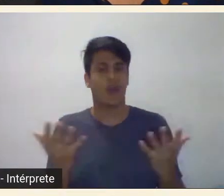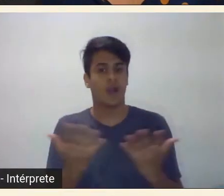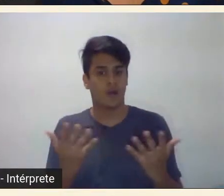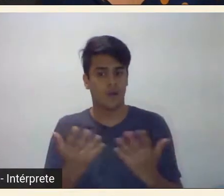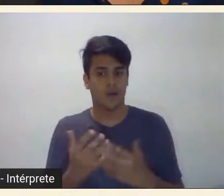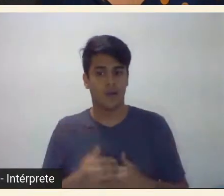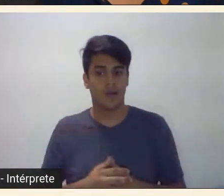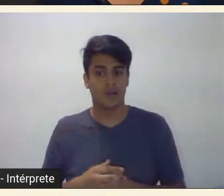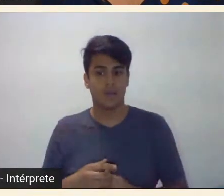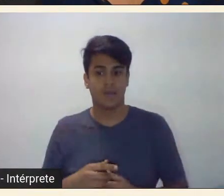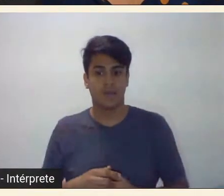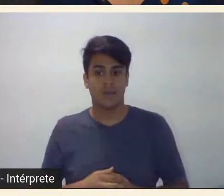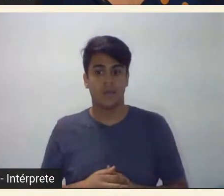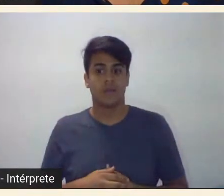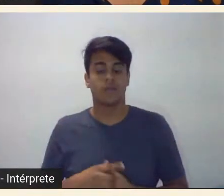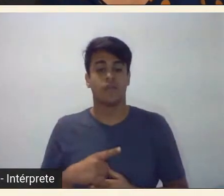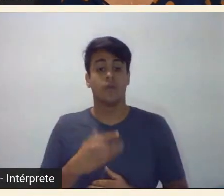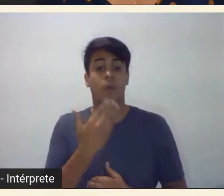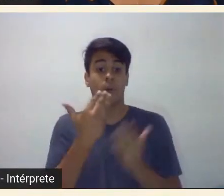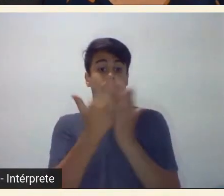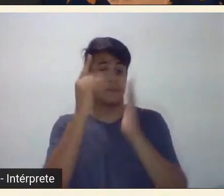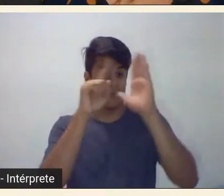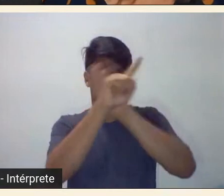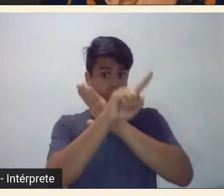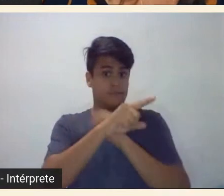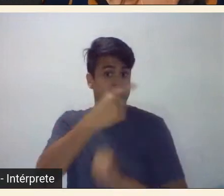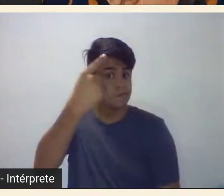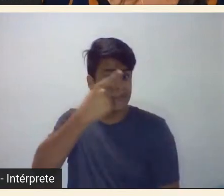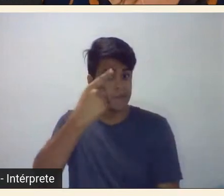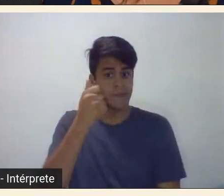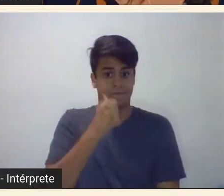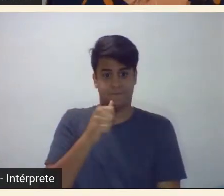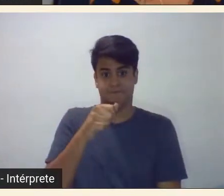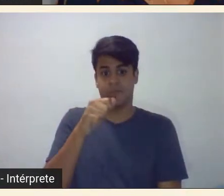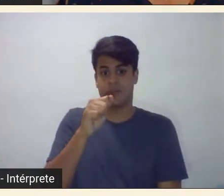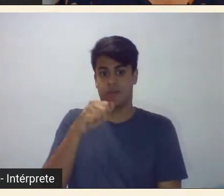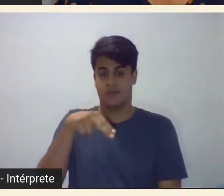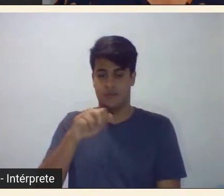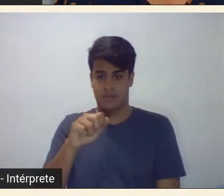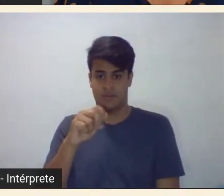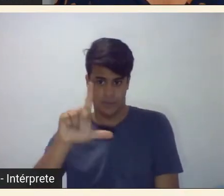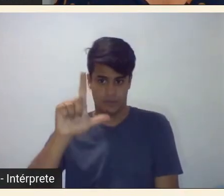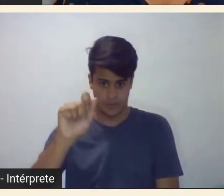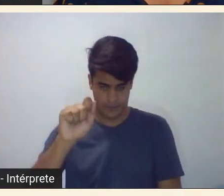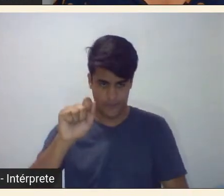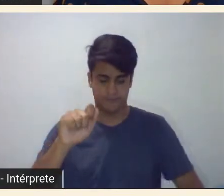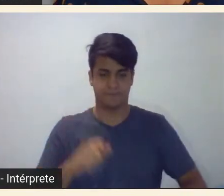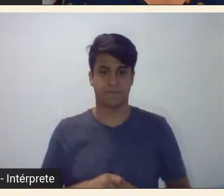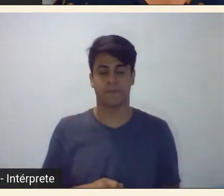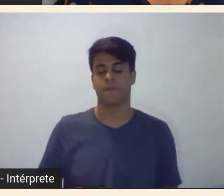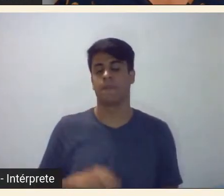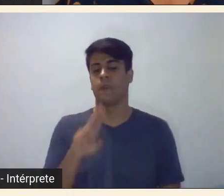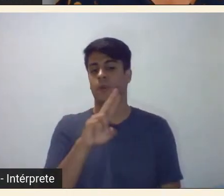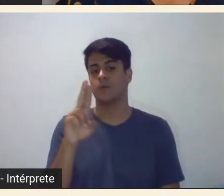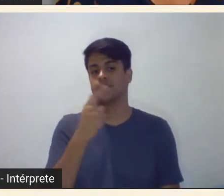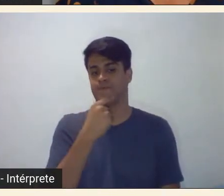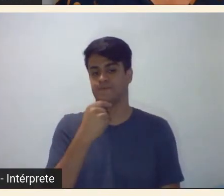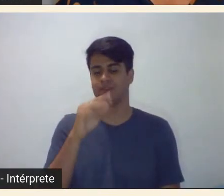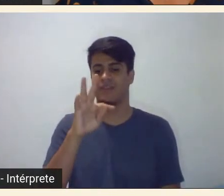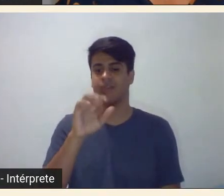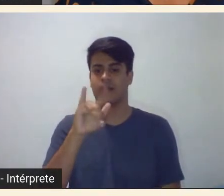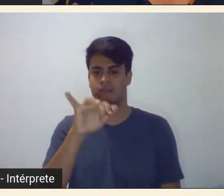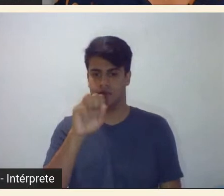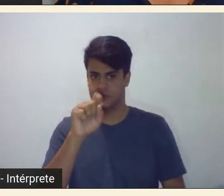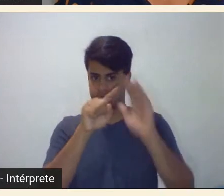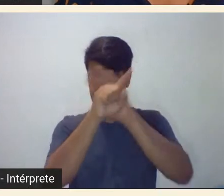professora Ana Paula Simeone. O Thales Somelo diz, você chegou a investigar ou refletir